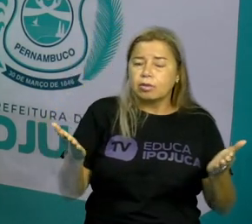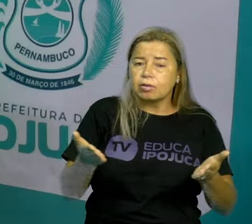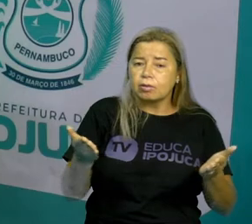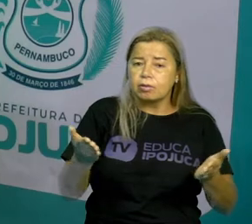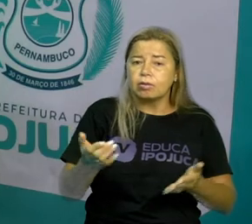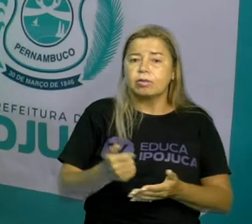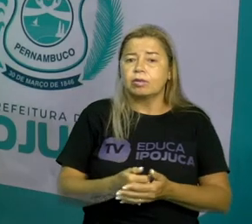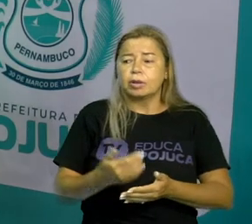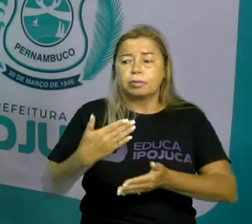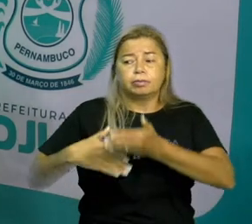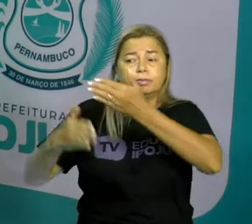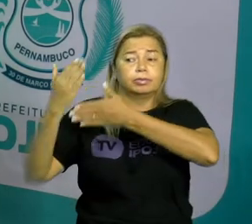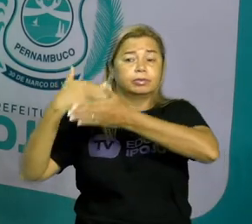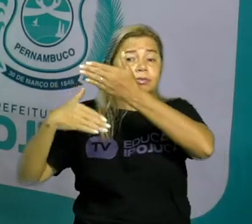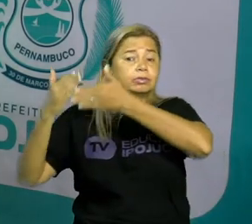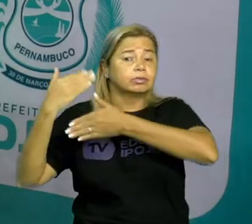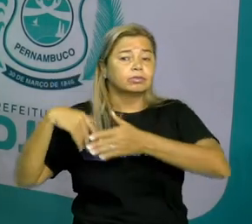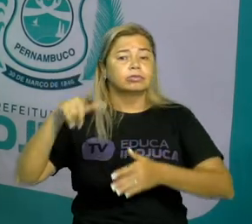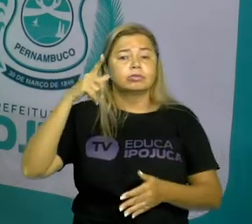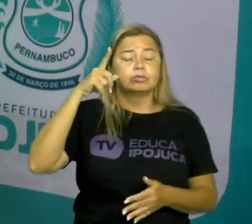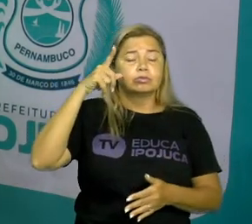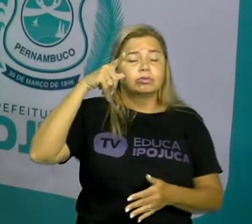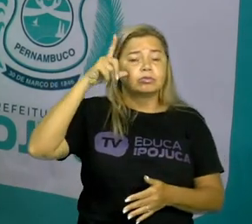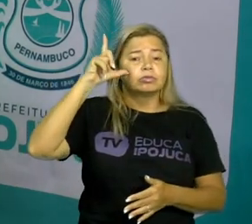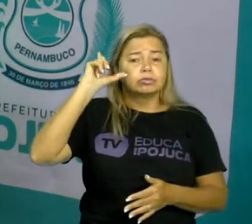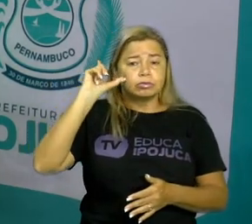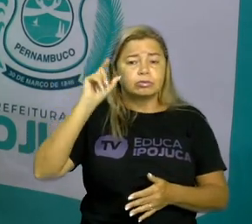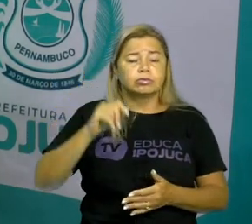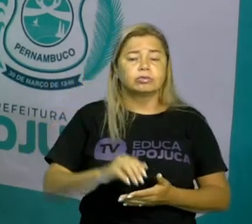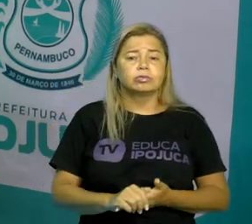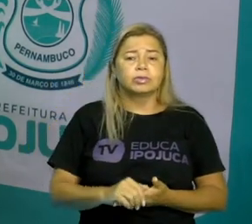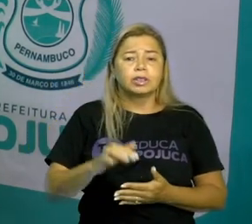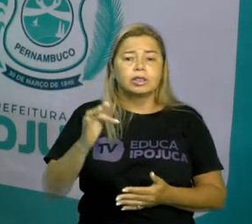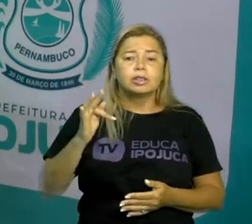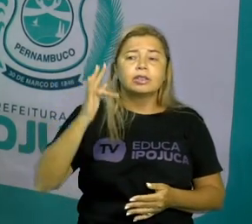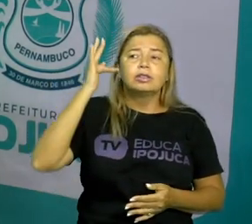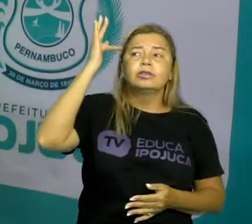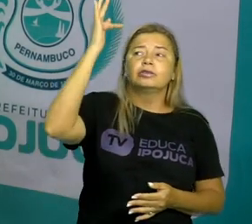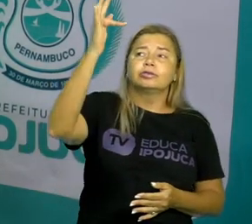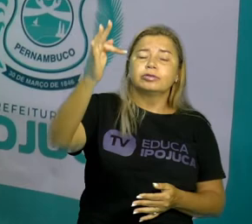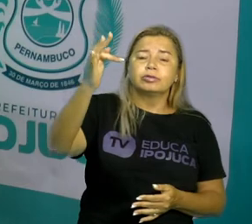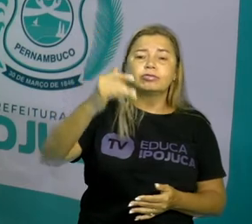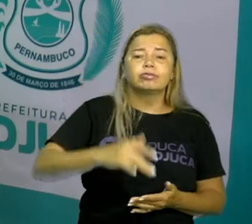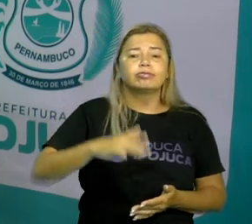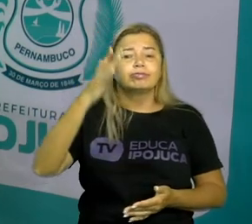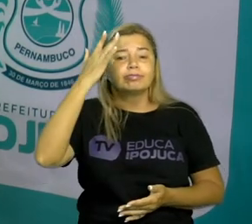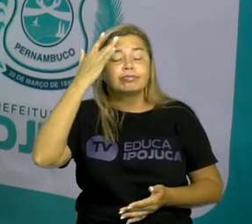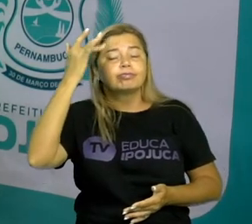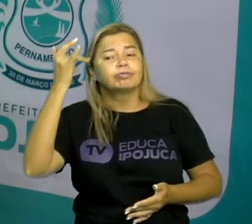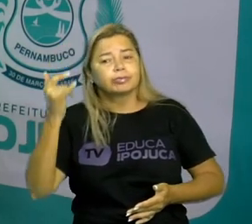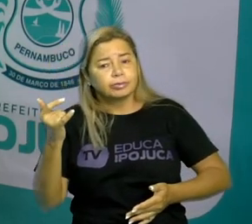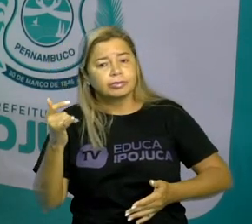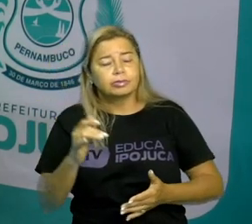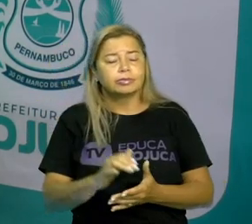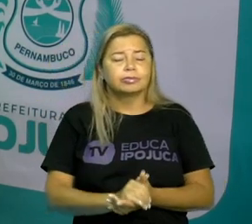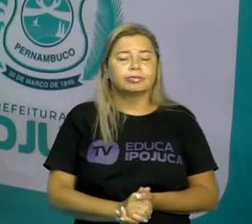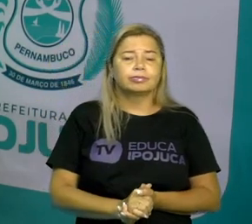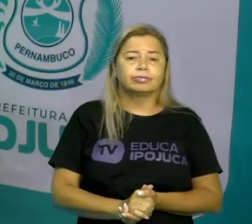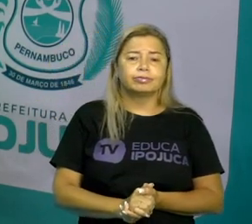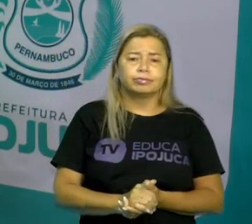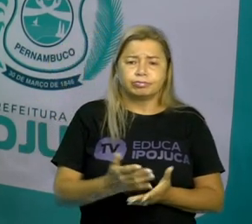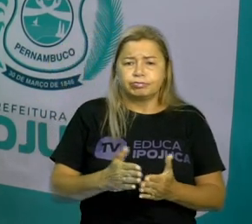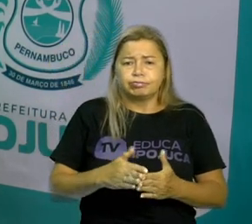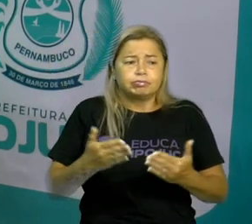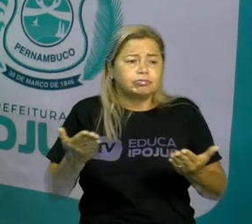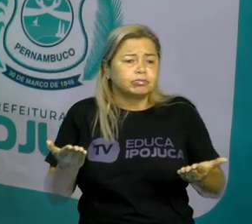passado Passado foi ontem E se é futuro A gente chama isso de amanhã Então amanhã já é futuro Eu